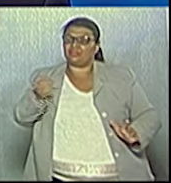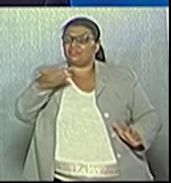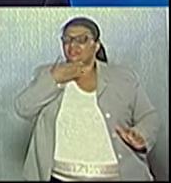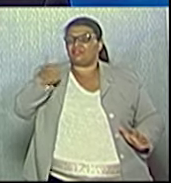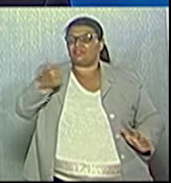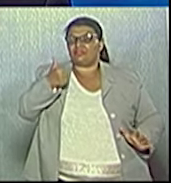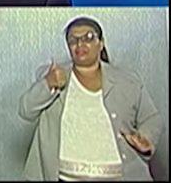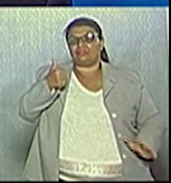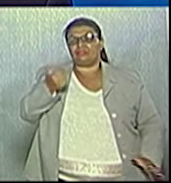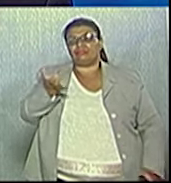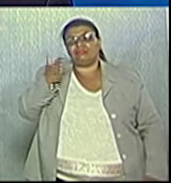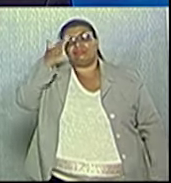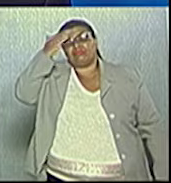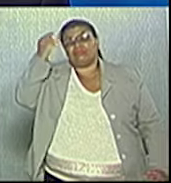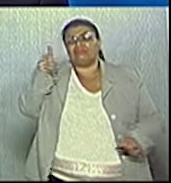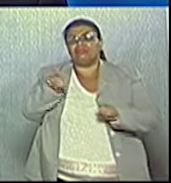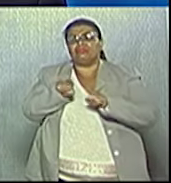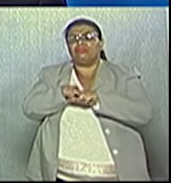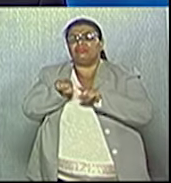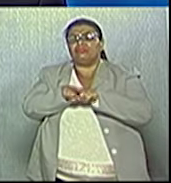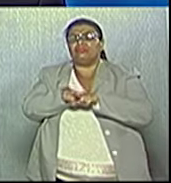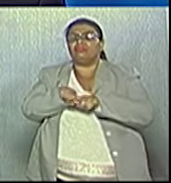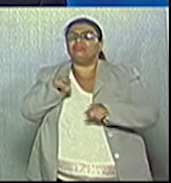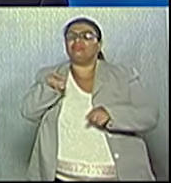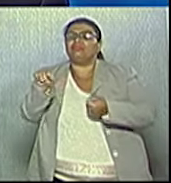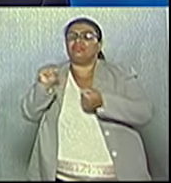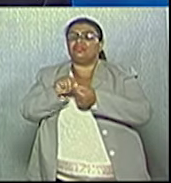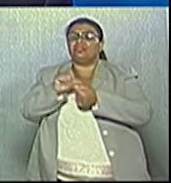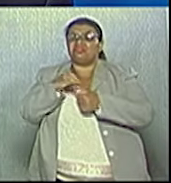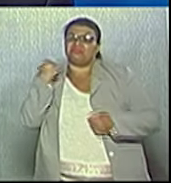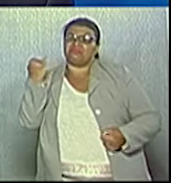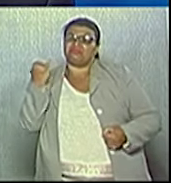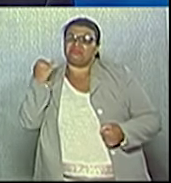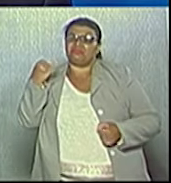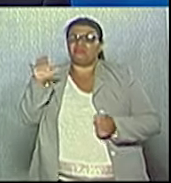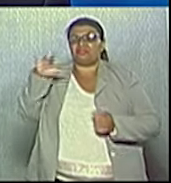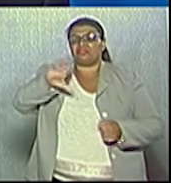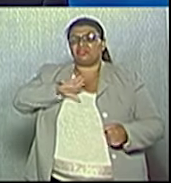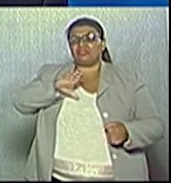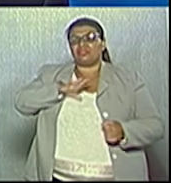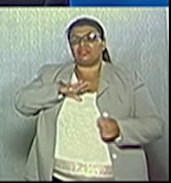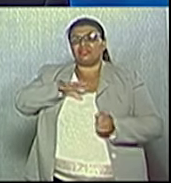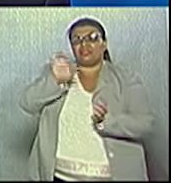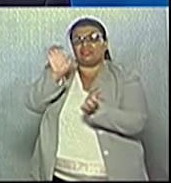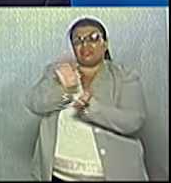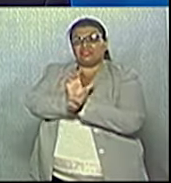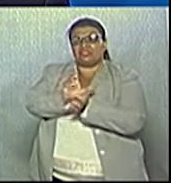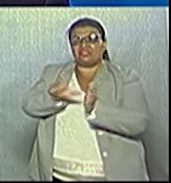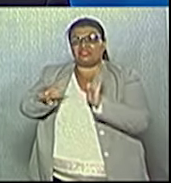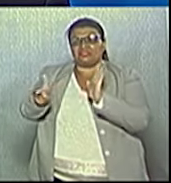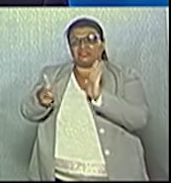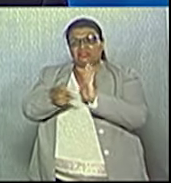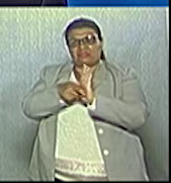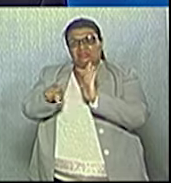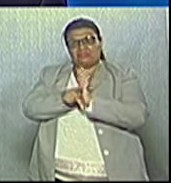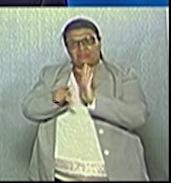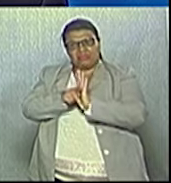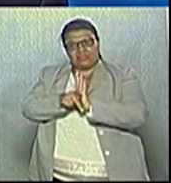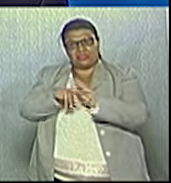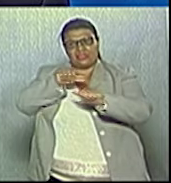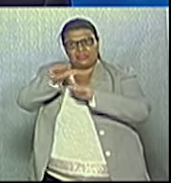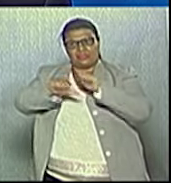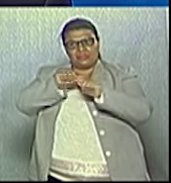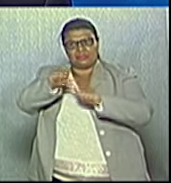saber do candidato, o que você fez de importante para a cidade de Jacari? Teve algum projeto seu que também mudou a vida